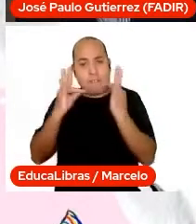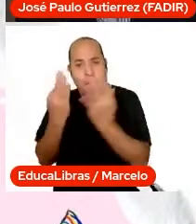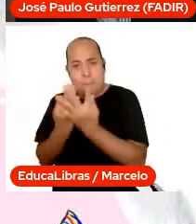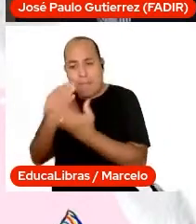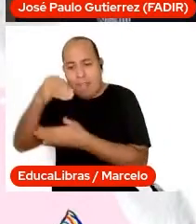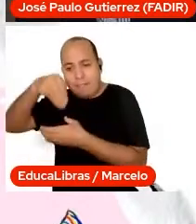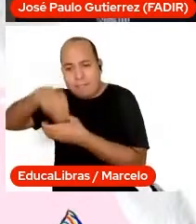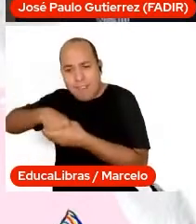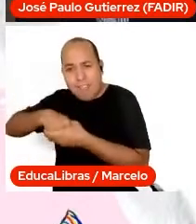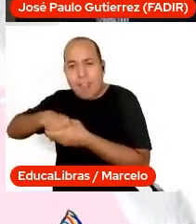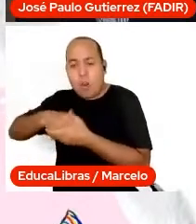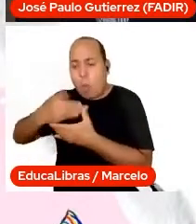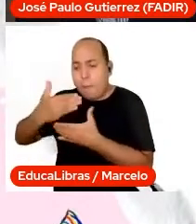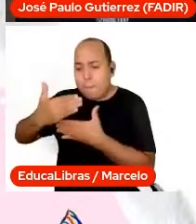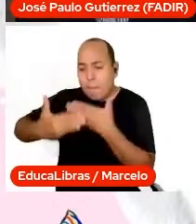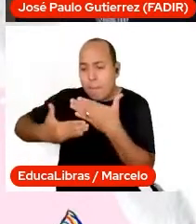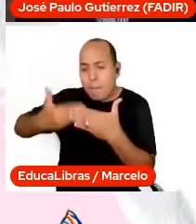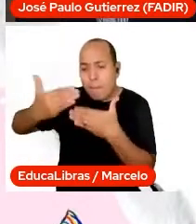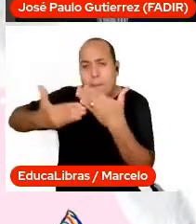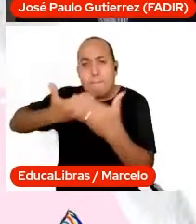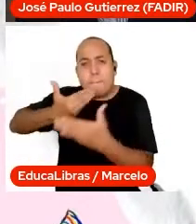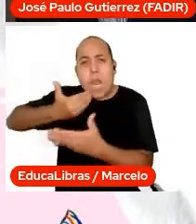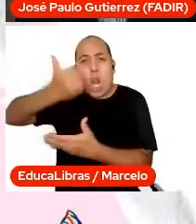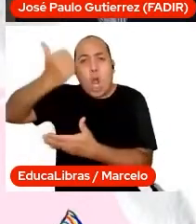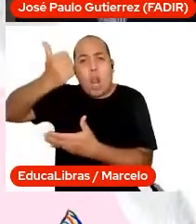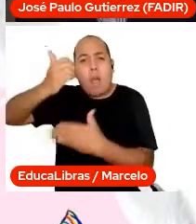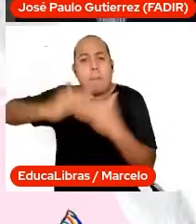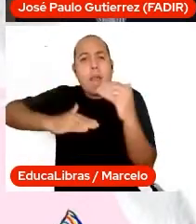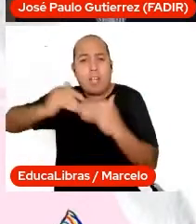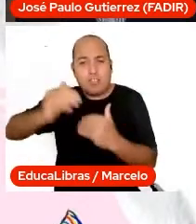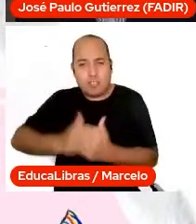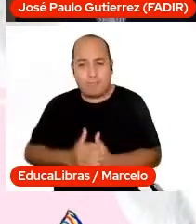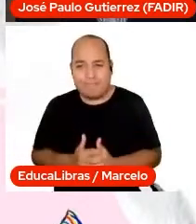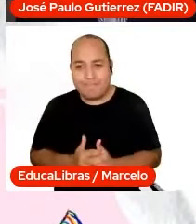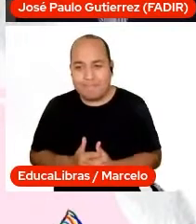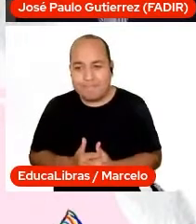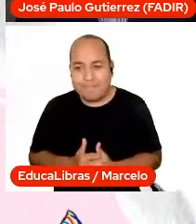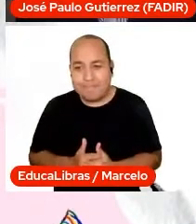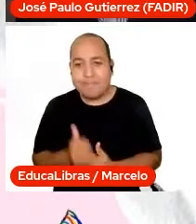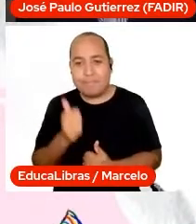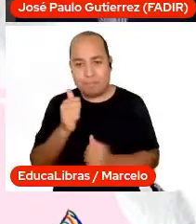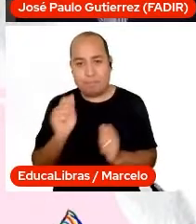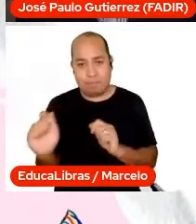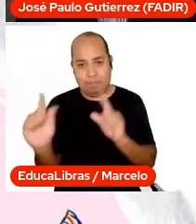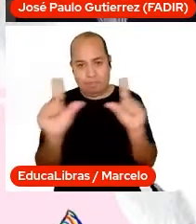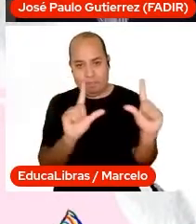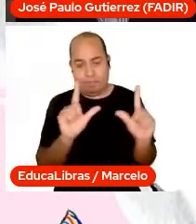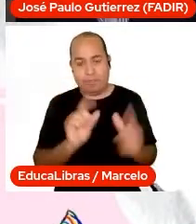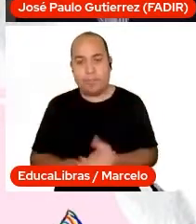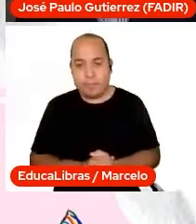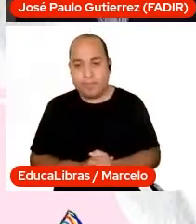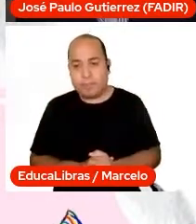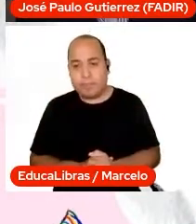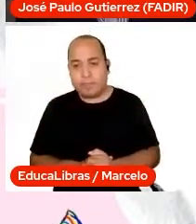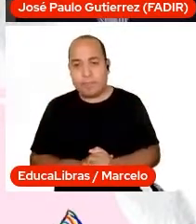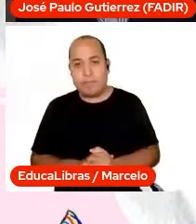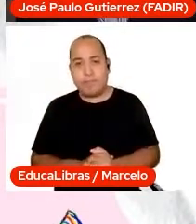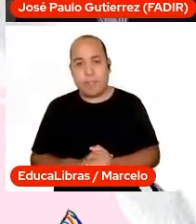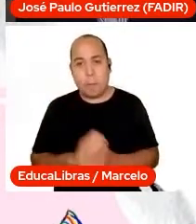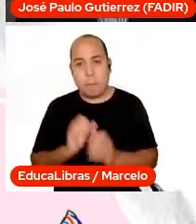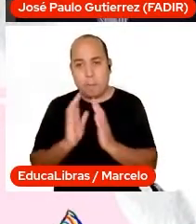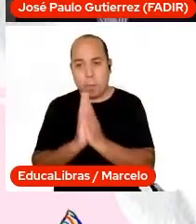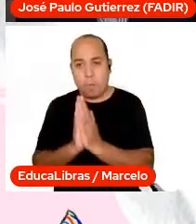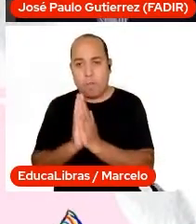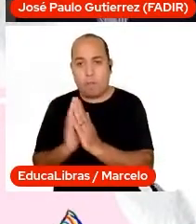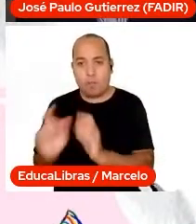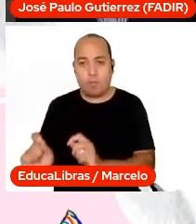a prática desses valores na sociedade. Pode passar. nós temos ainda, pode passar, Larissa,